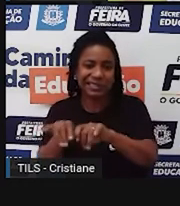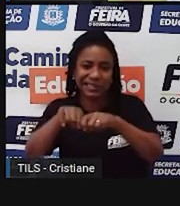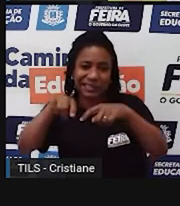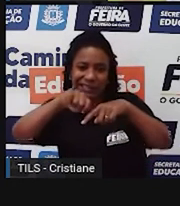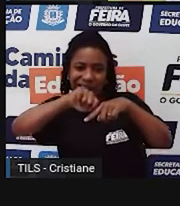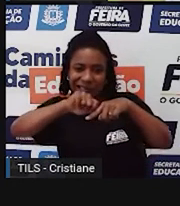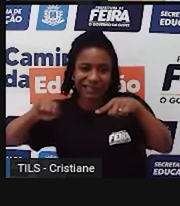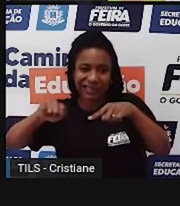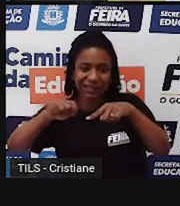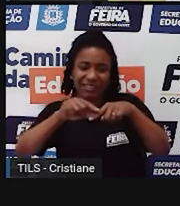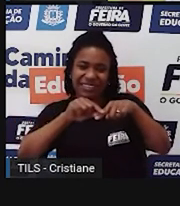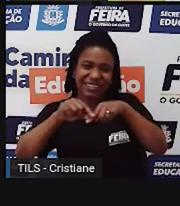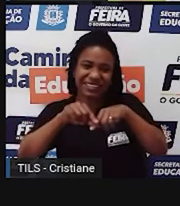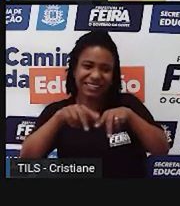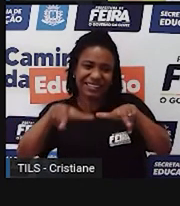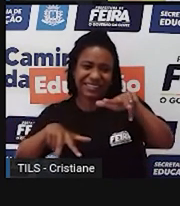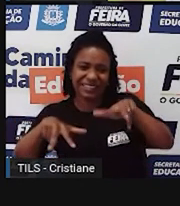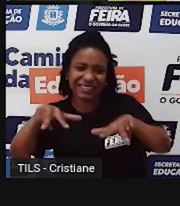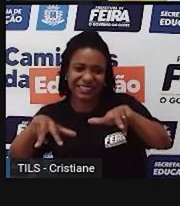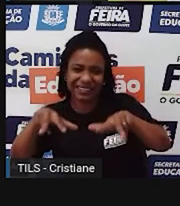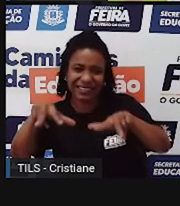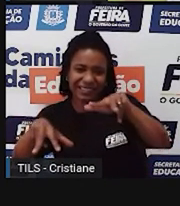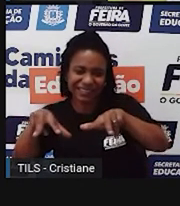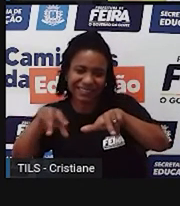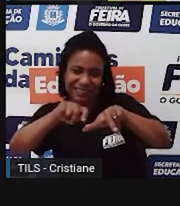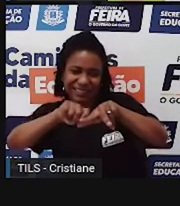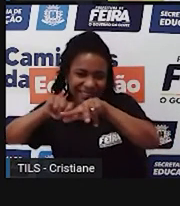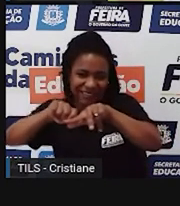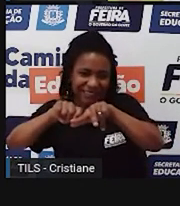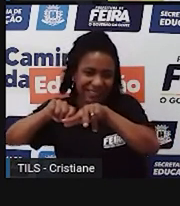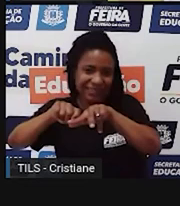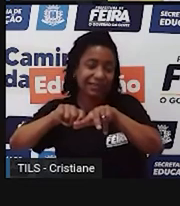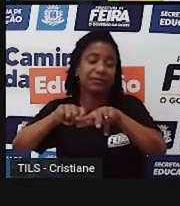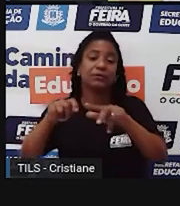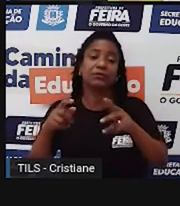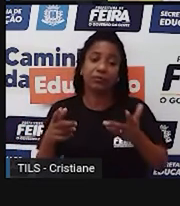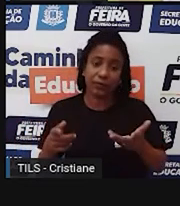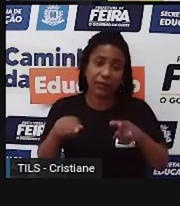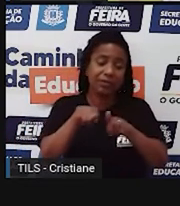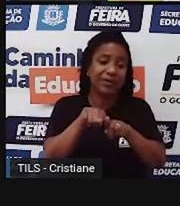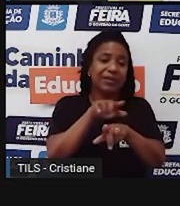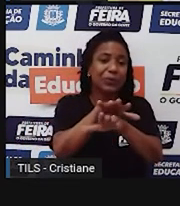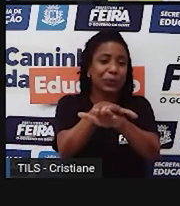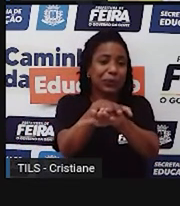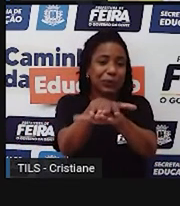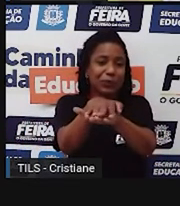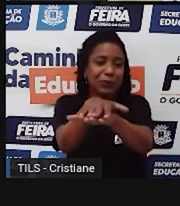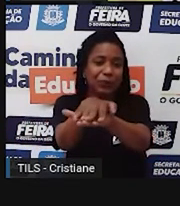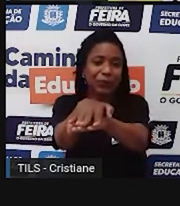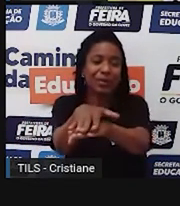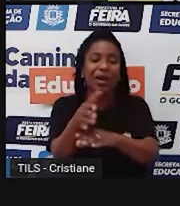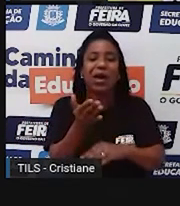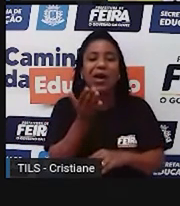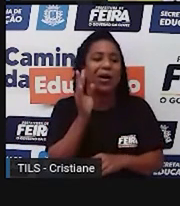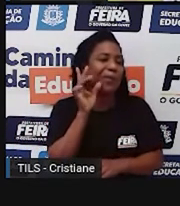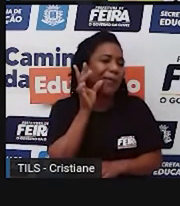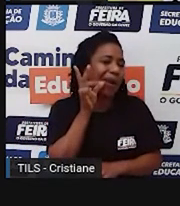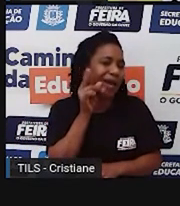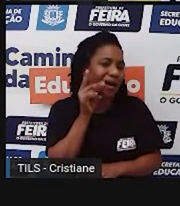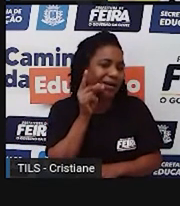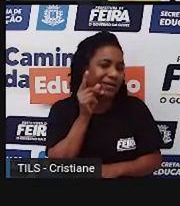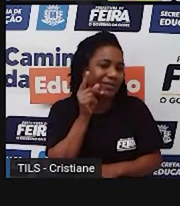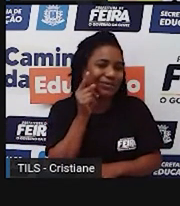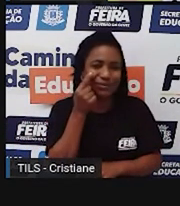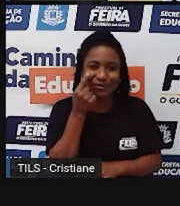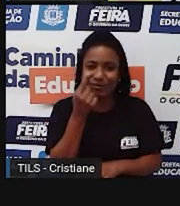estão vendo aí a grande quantidade de garrafa PET, né? Jogada aí no mar. Então, é extremamente danoso. E a gente sabe que o plástico